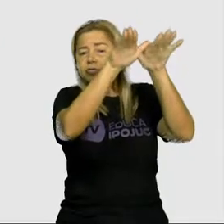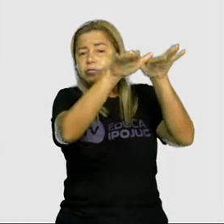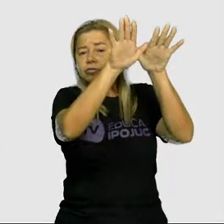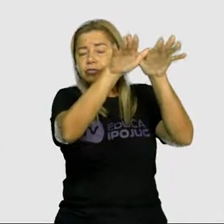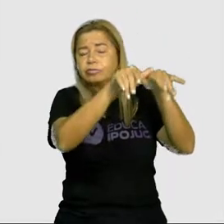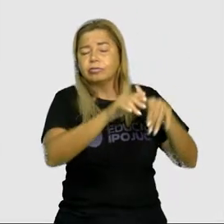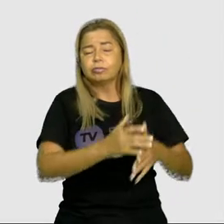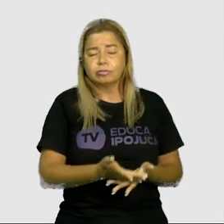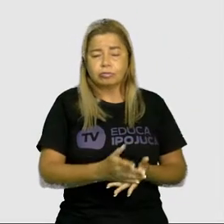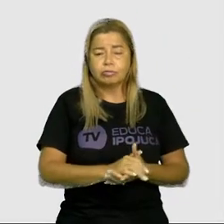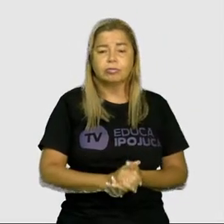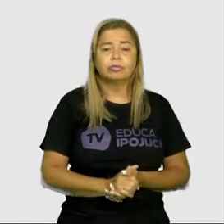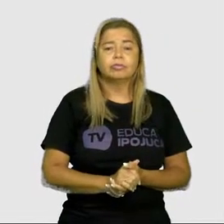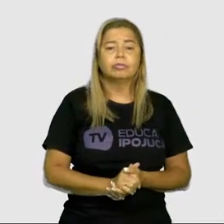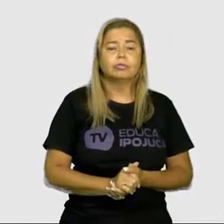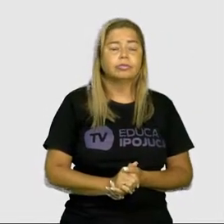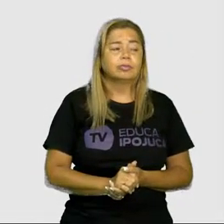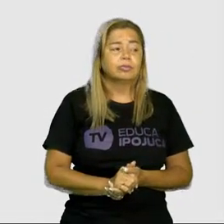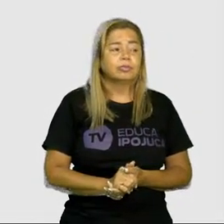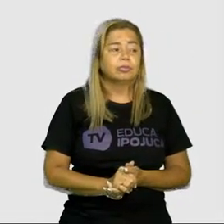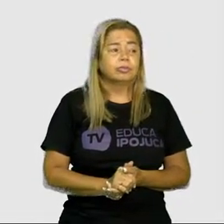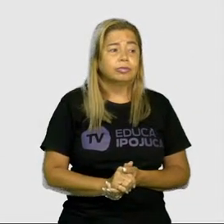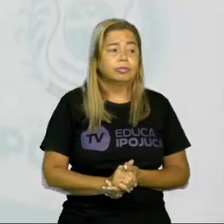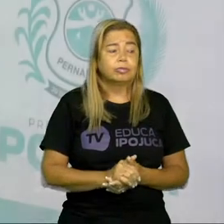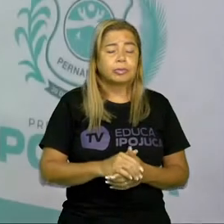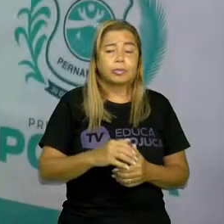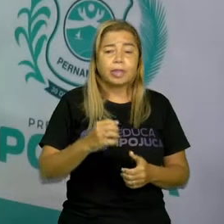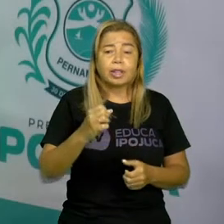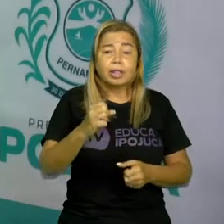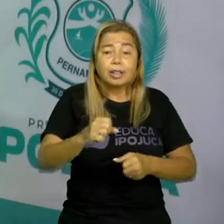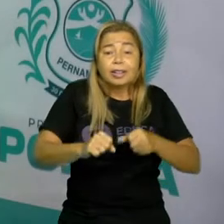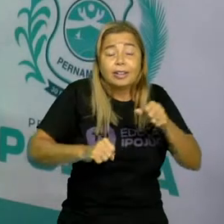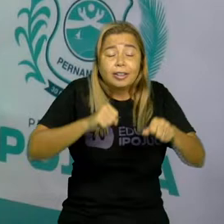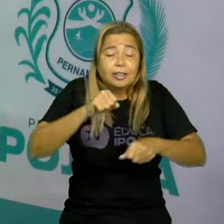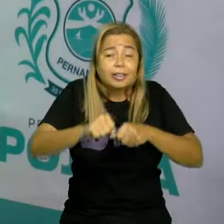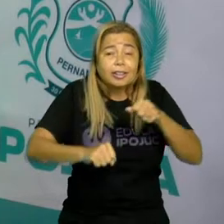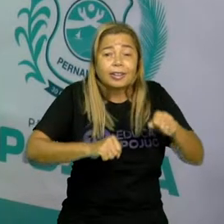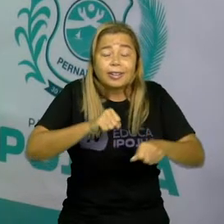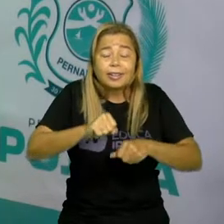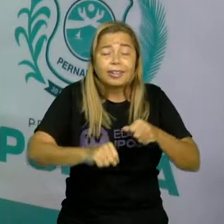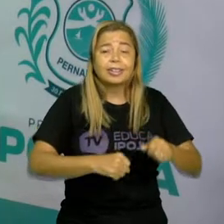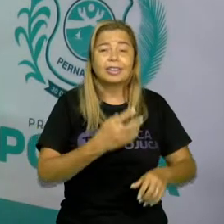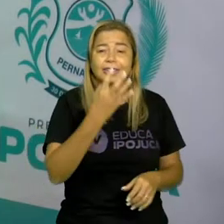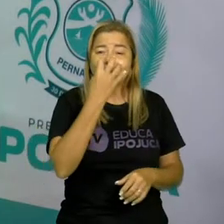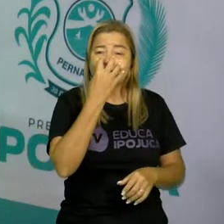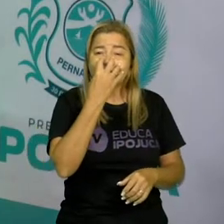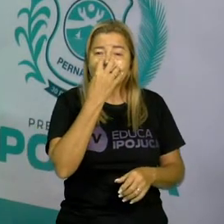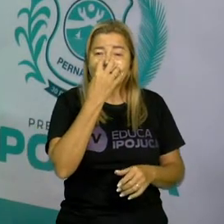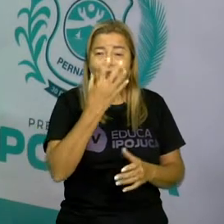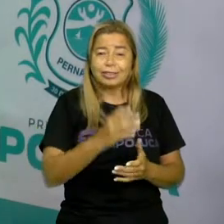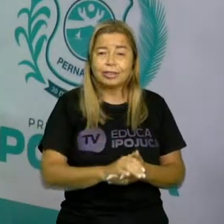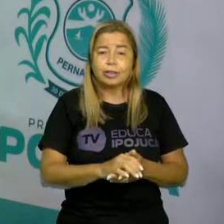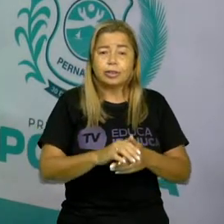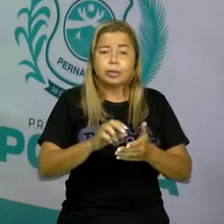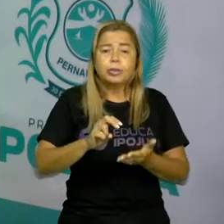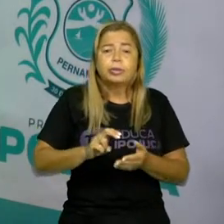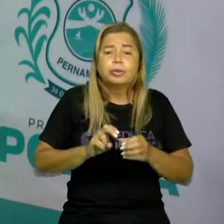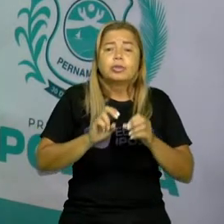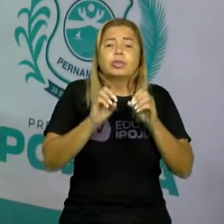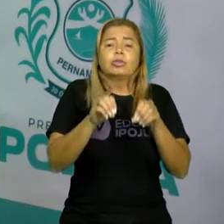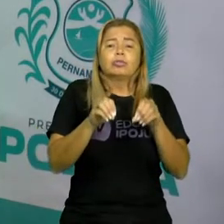voam correndo. Olha aqui o cachorro, o canguru que